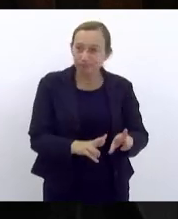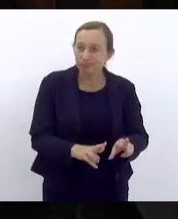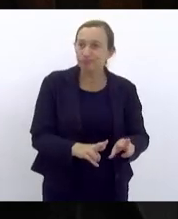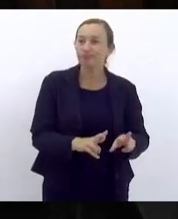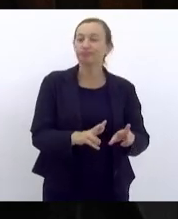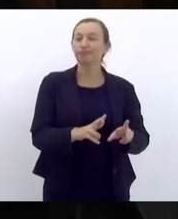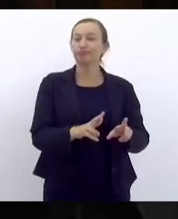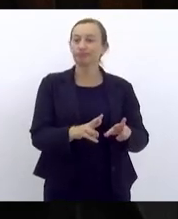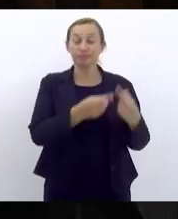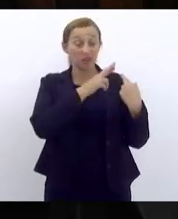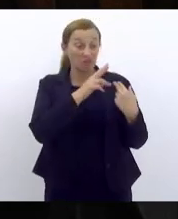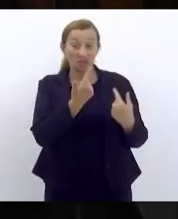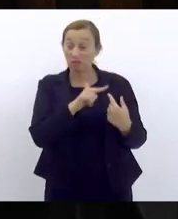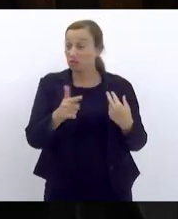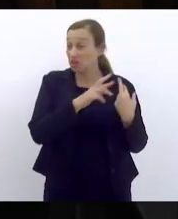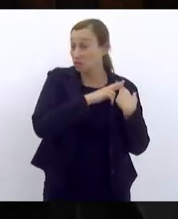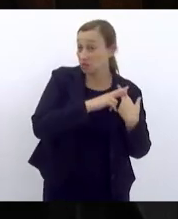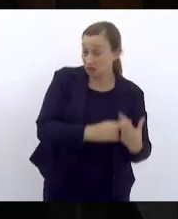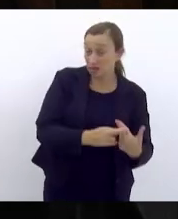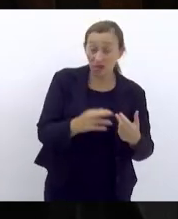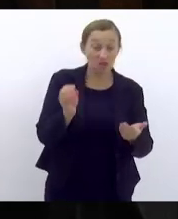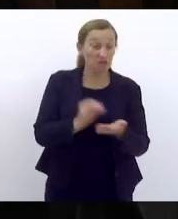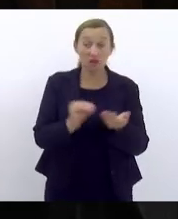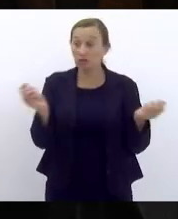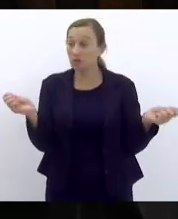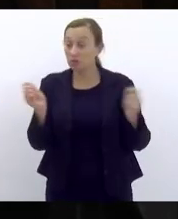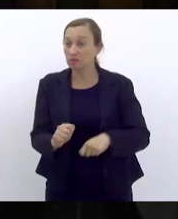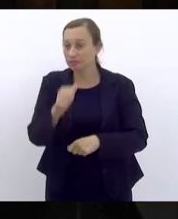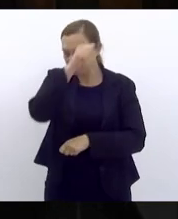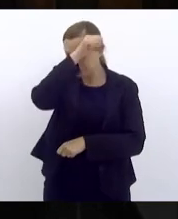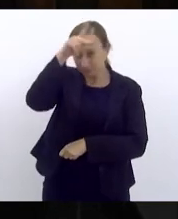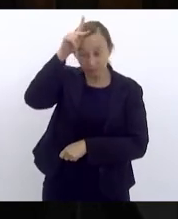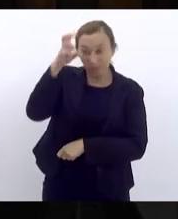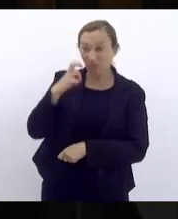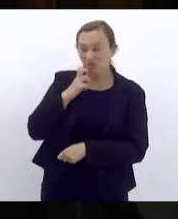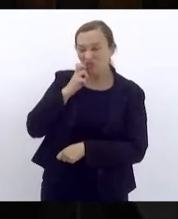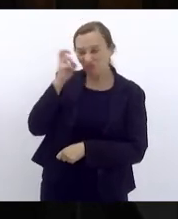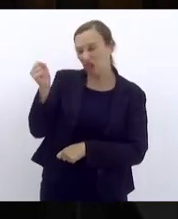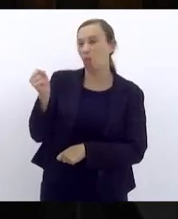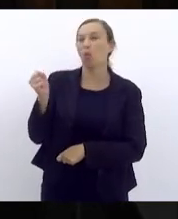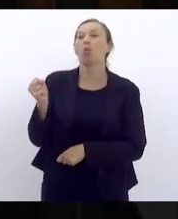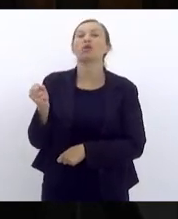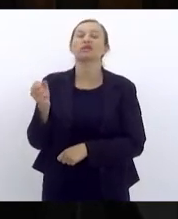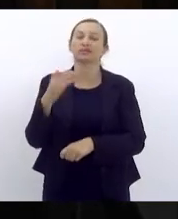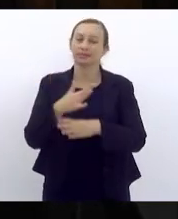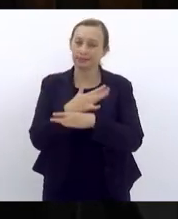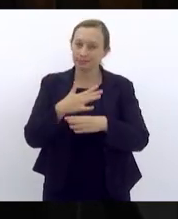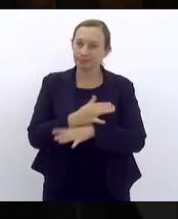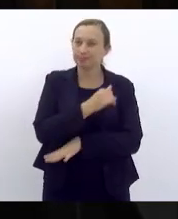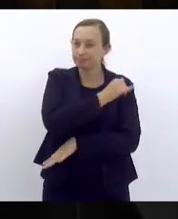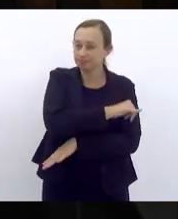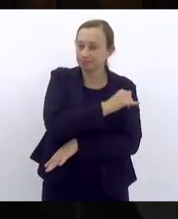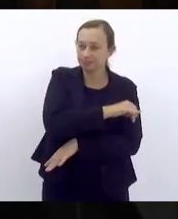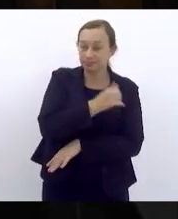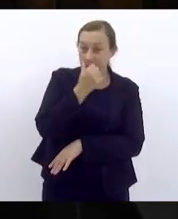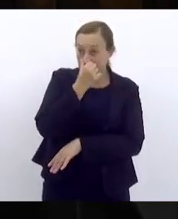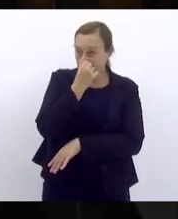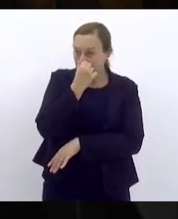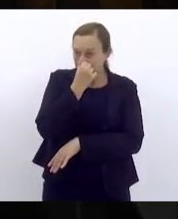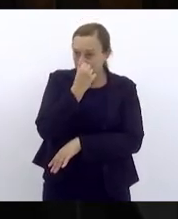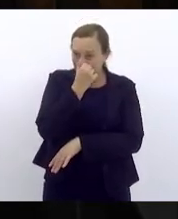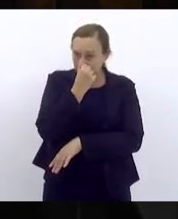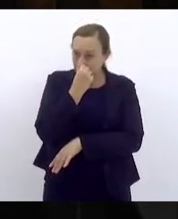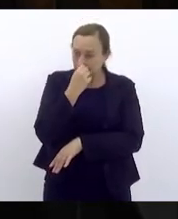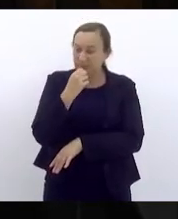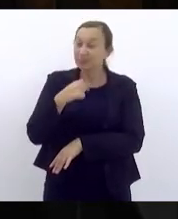desleixo da incompetência desse prefeito que envergonha a cidade do Rio de Janeiro mas